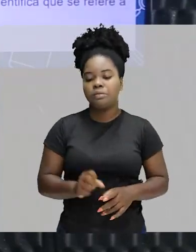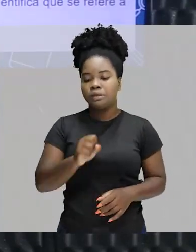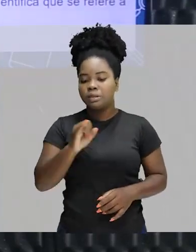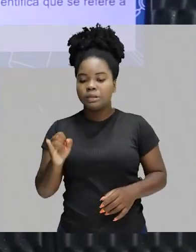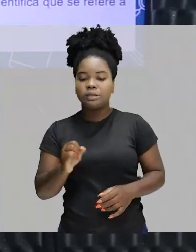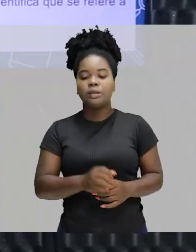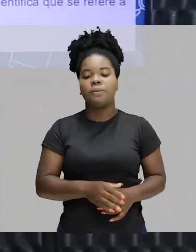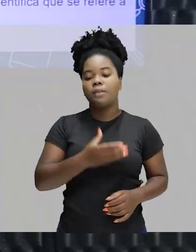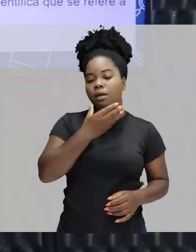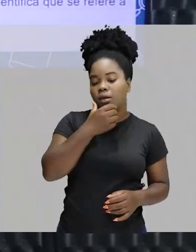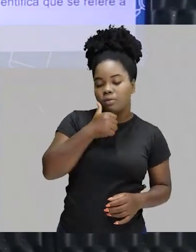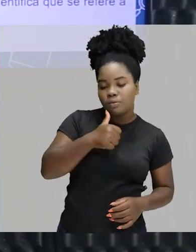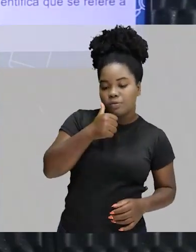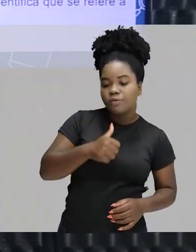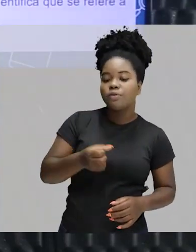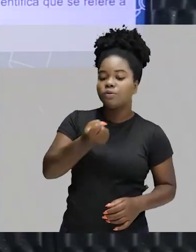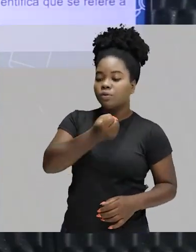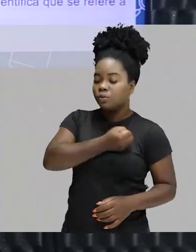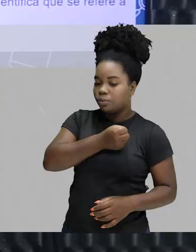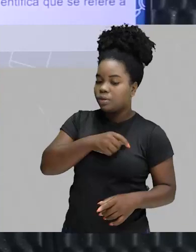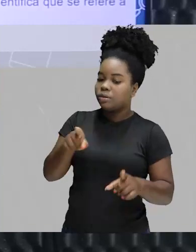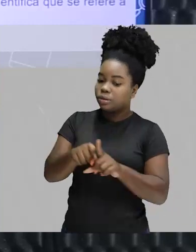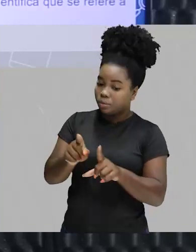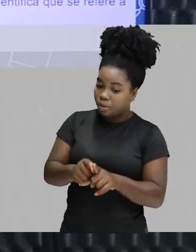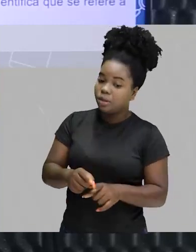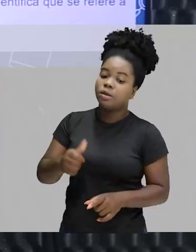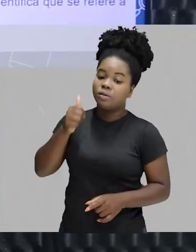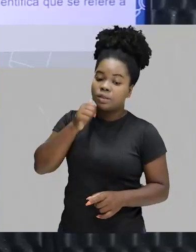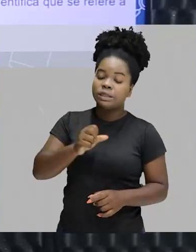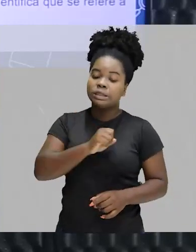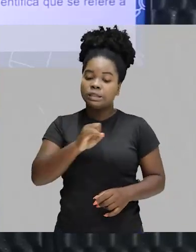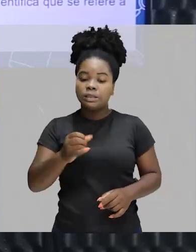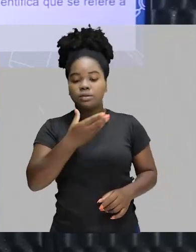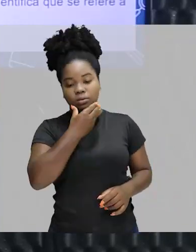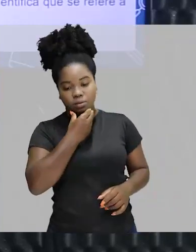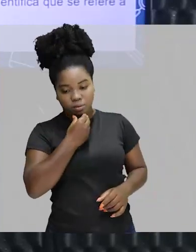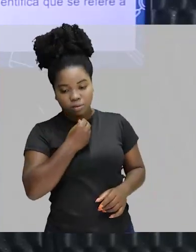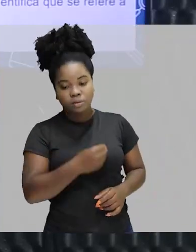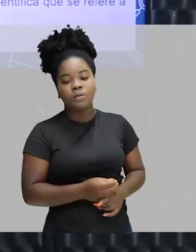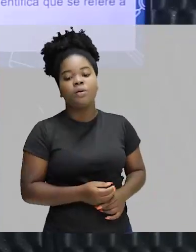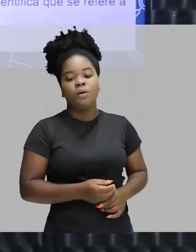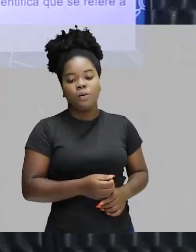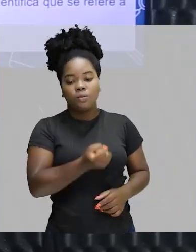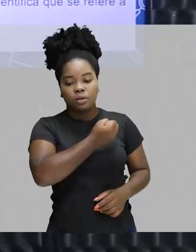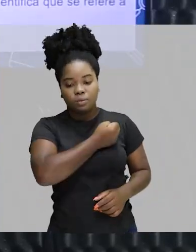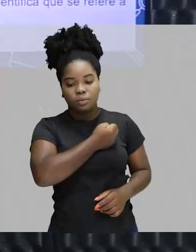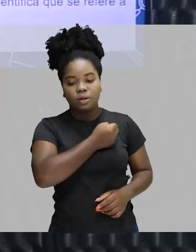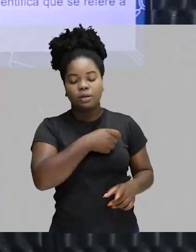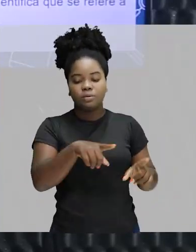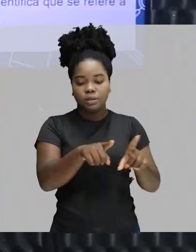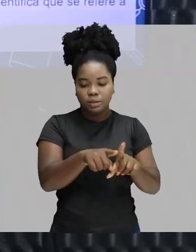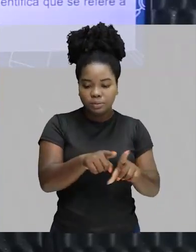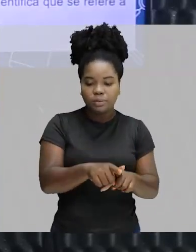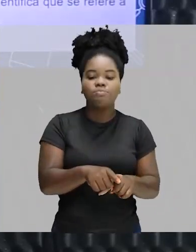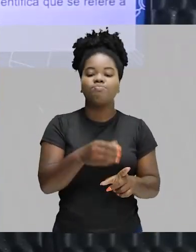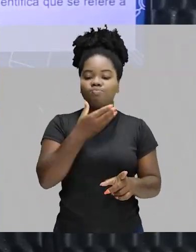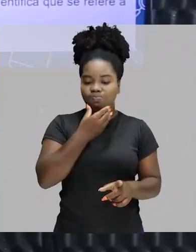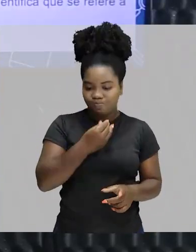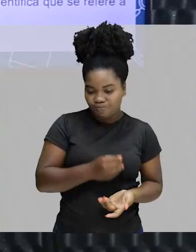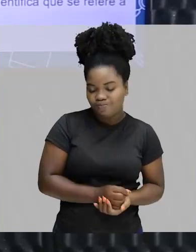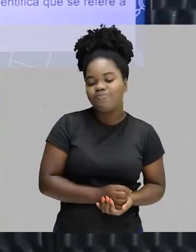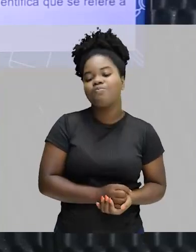feminino, o numeral também vai ficar no feminino. Se ele está no masculino, o numeral também pode ficar no masculino. Então, podem fazer essa